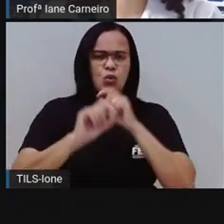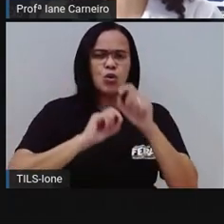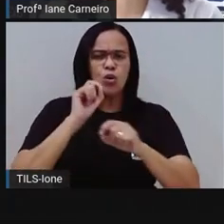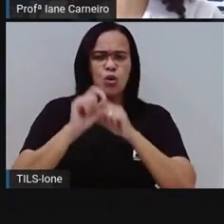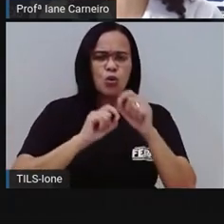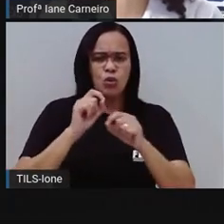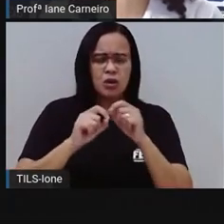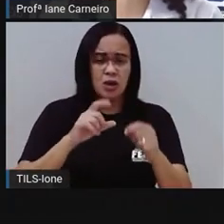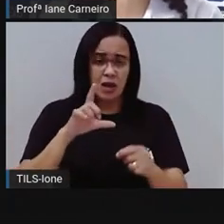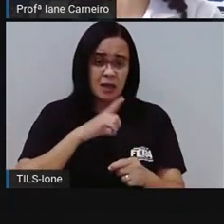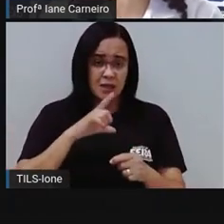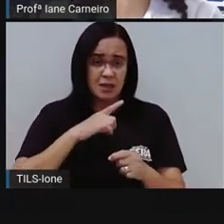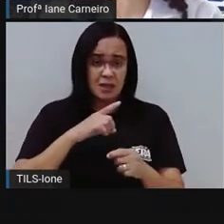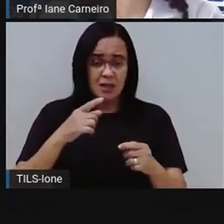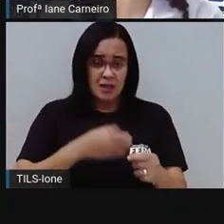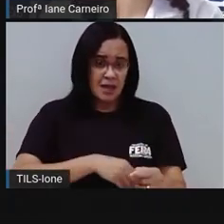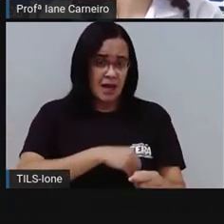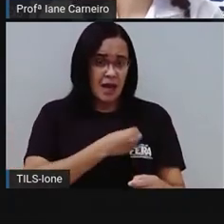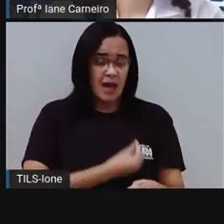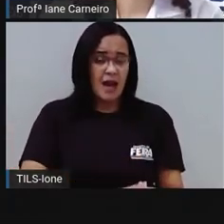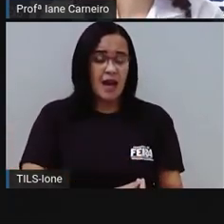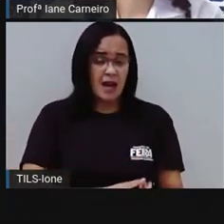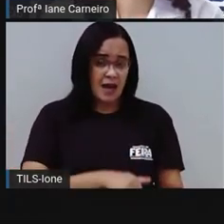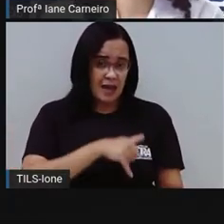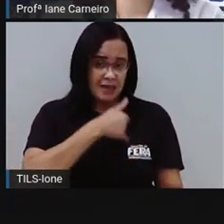idade do mundo e nasce todo mês?